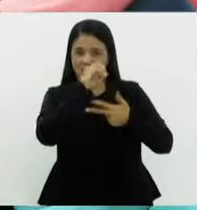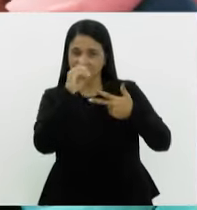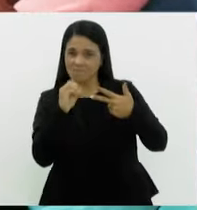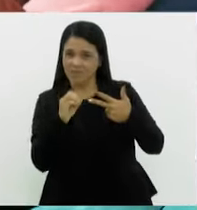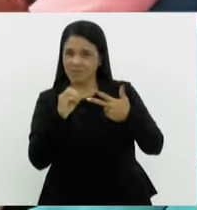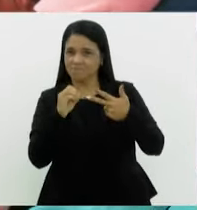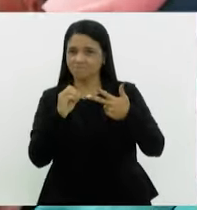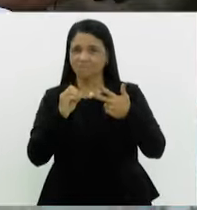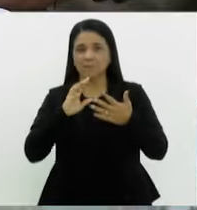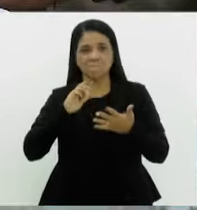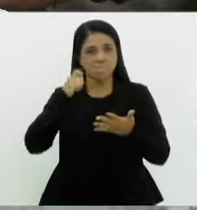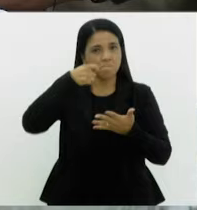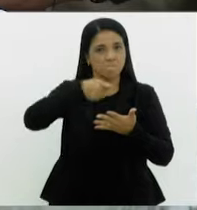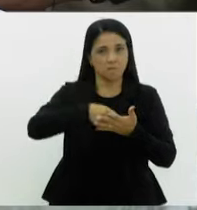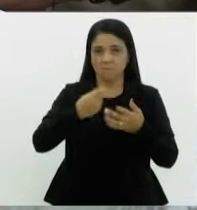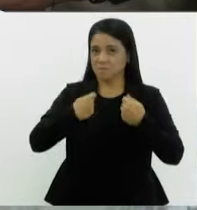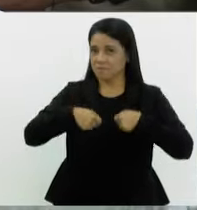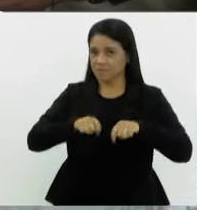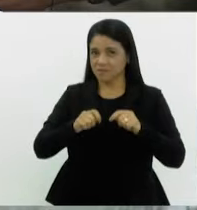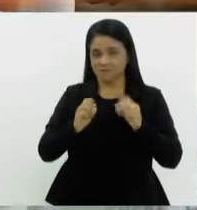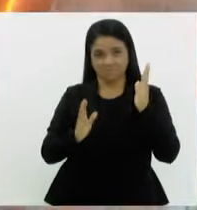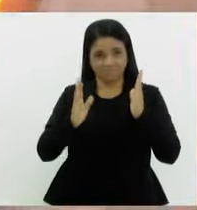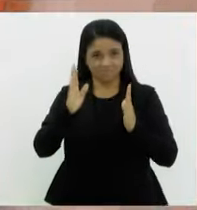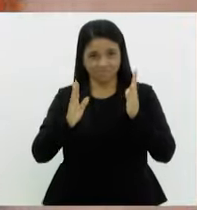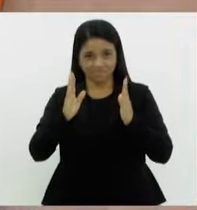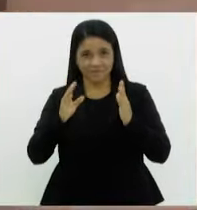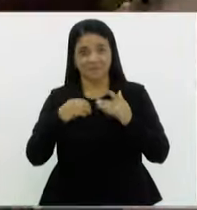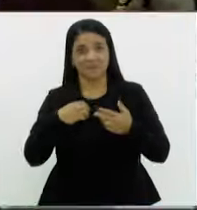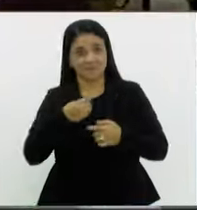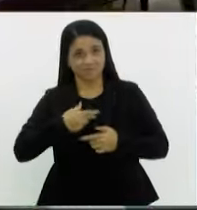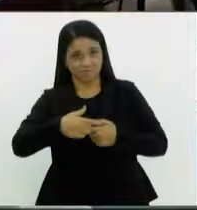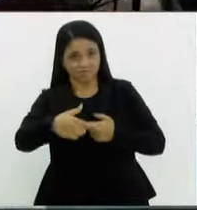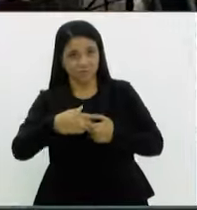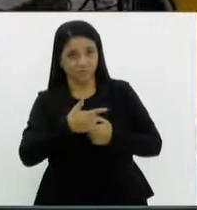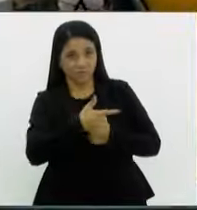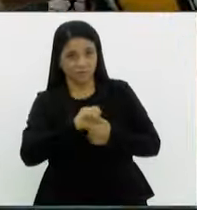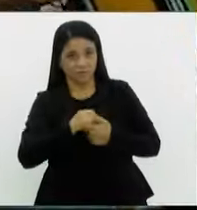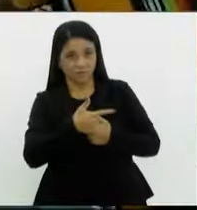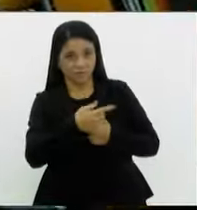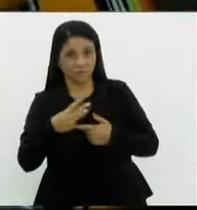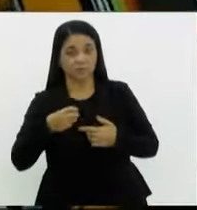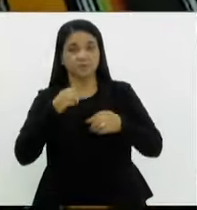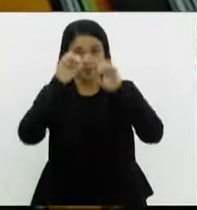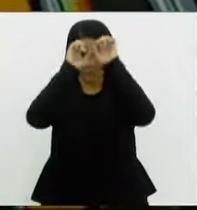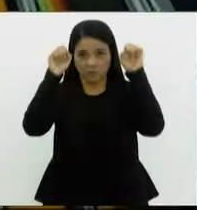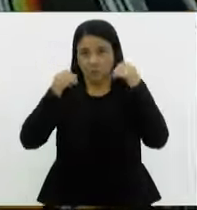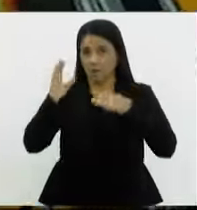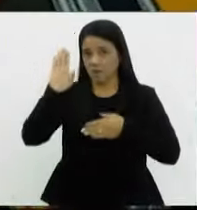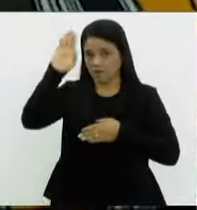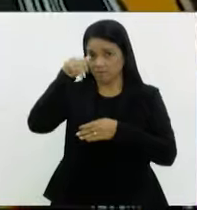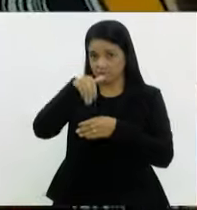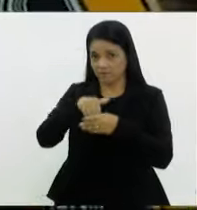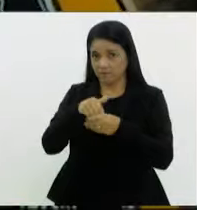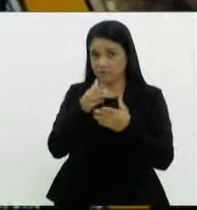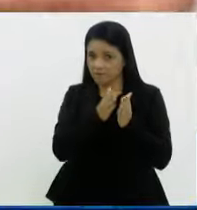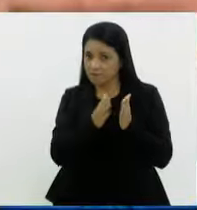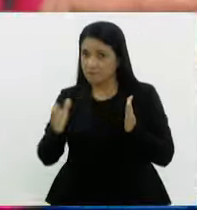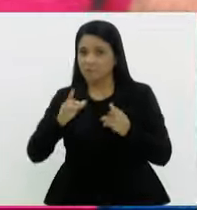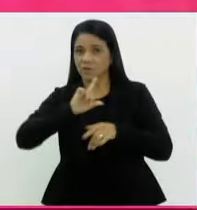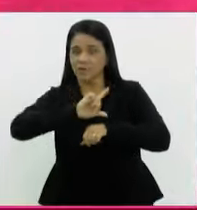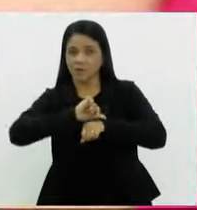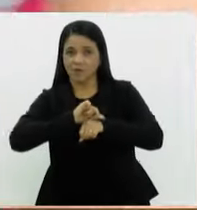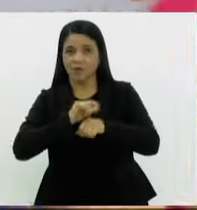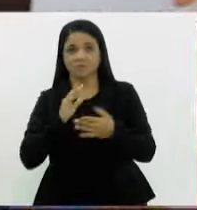tempo de pedir isenção para o Enem deste ano. O Tribunal Regional Eleitoral amplia o horário de atendimento para eleitores